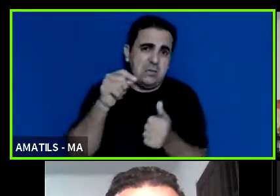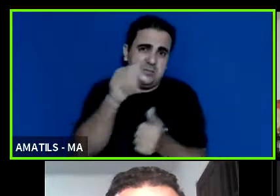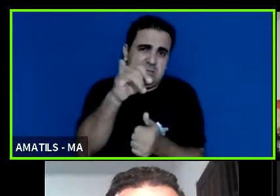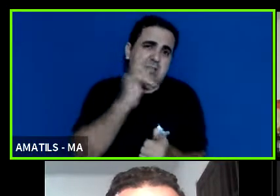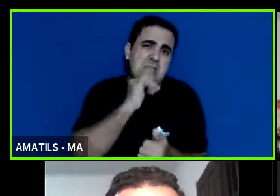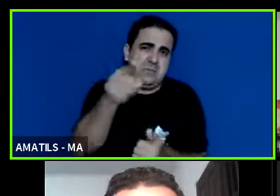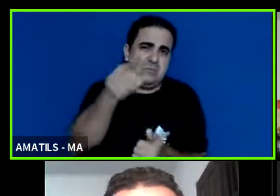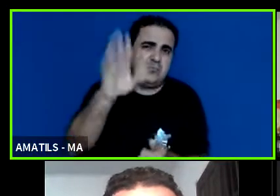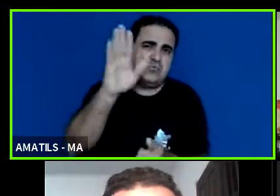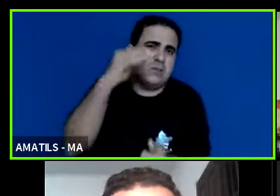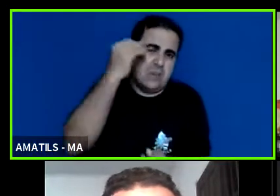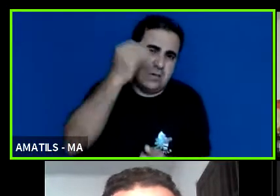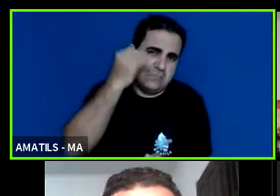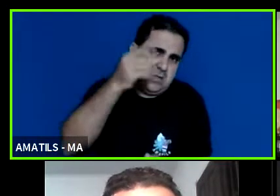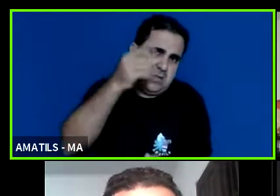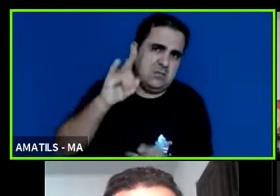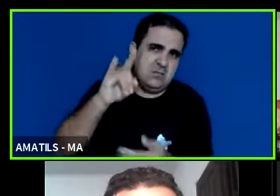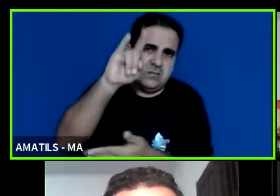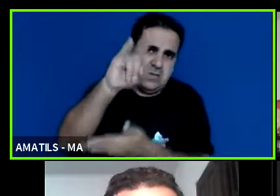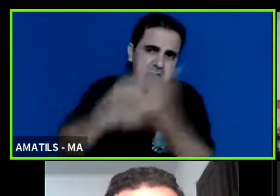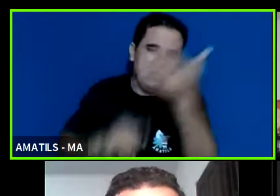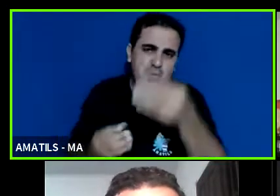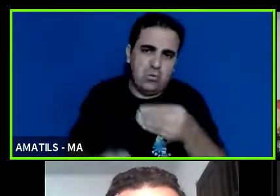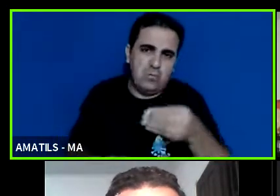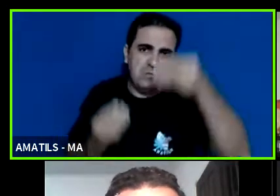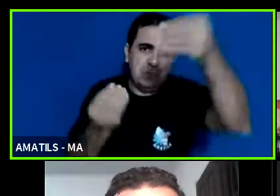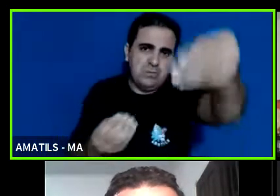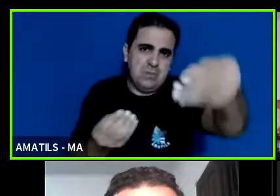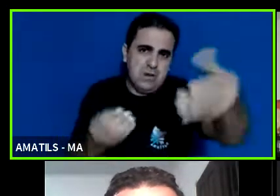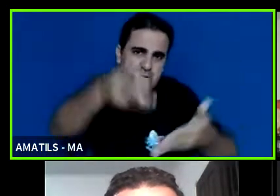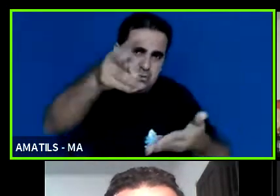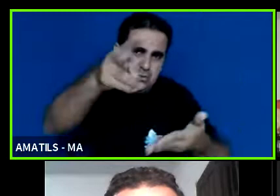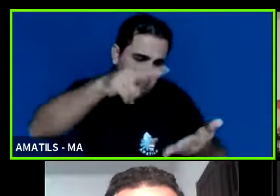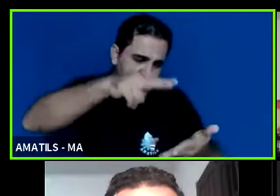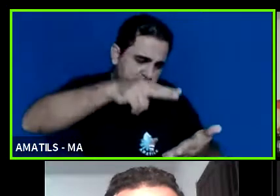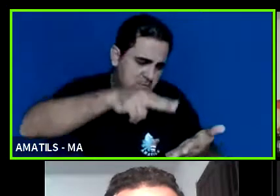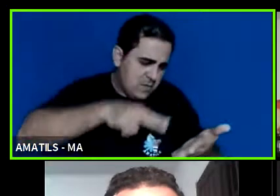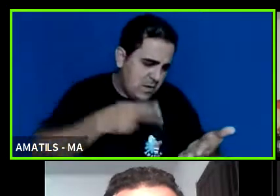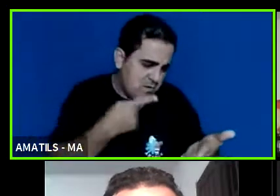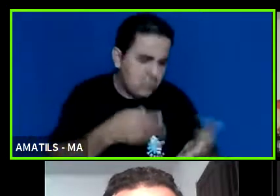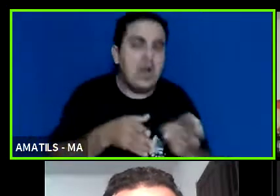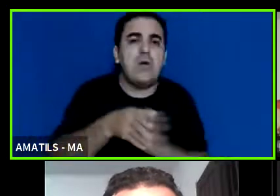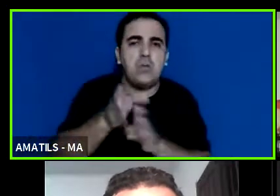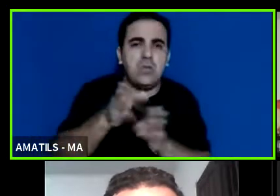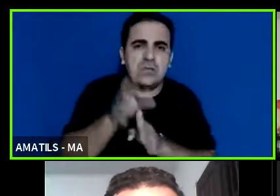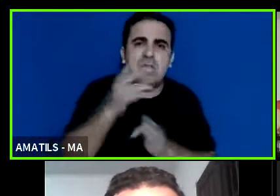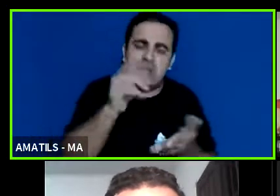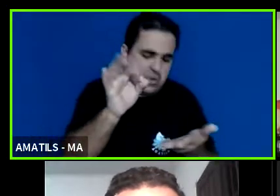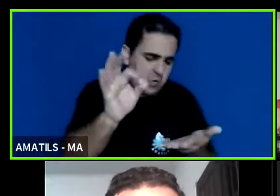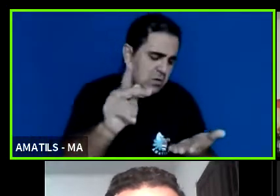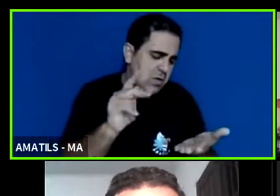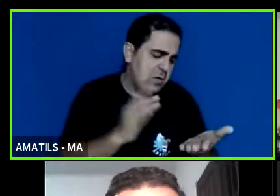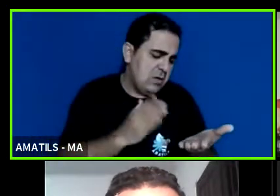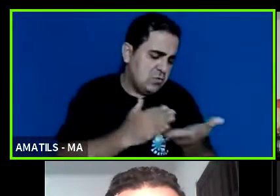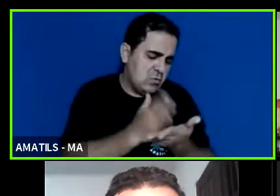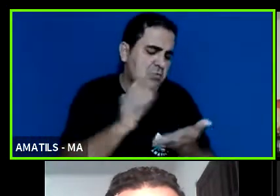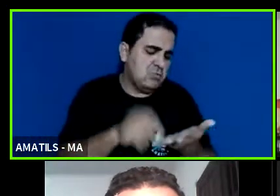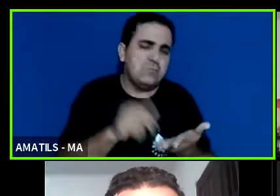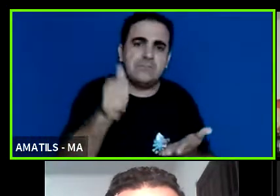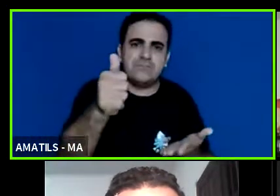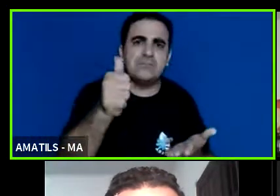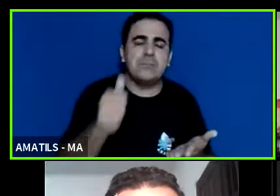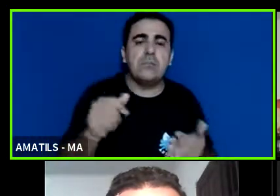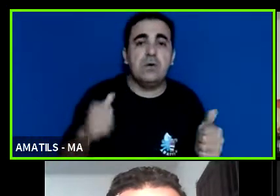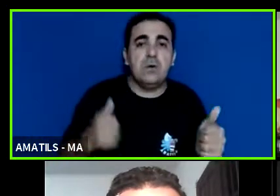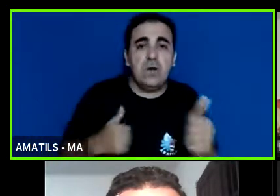pela experiência que tu já tem se fosse possível essa orientação essa parte desse teu acompanhamento junto